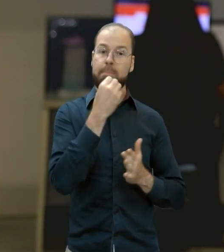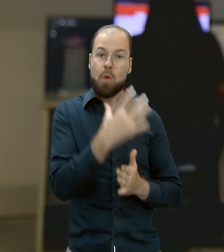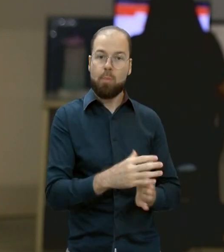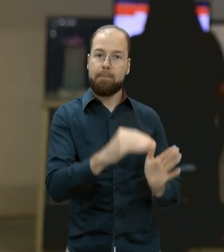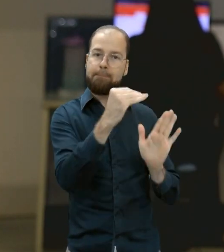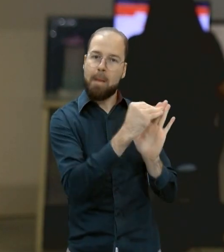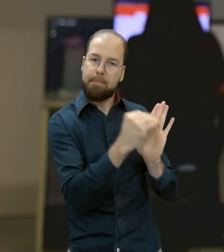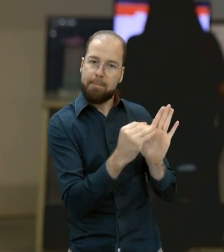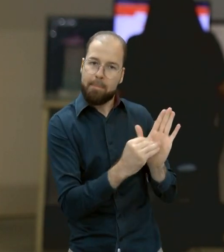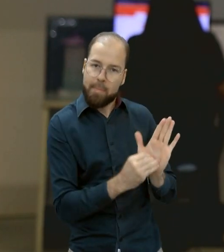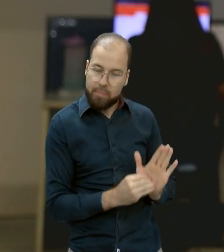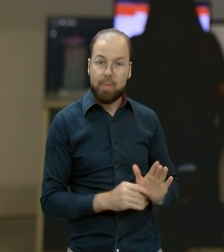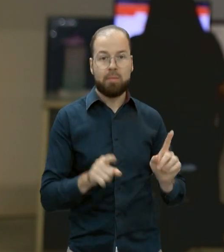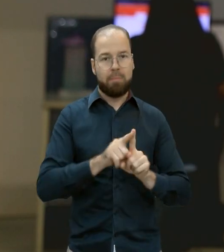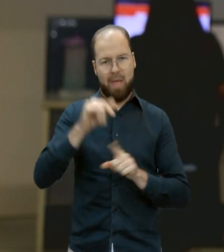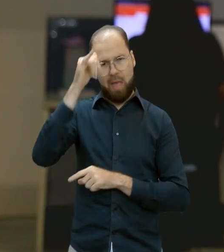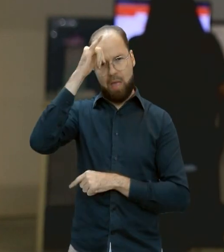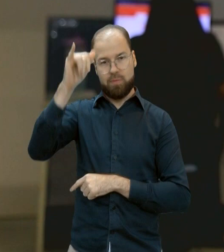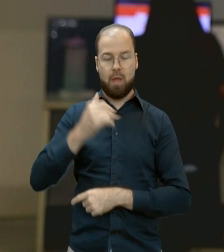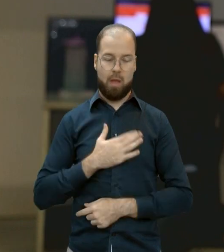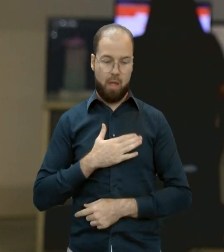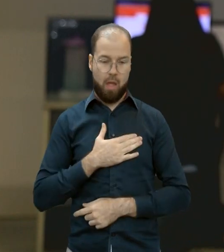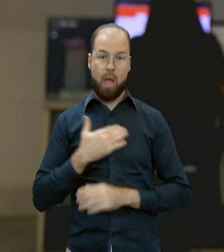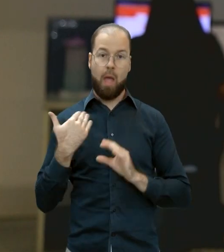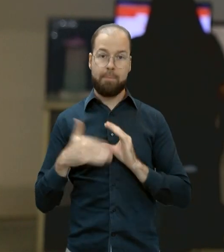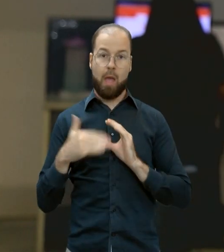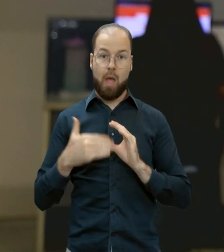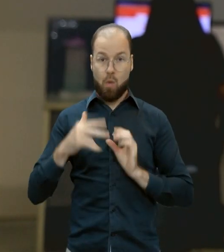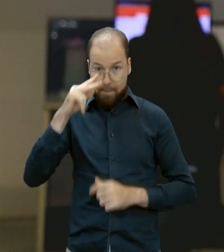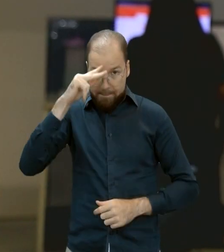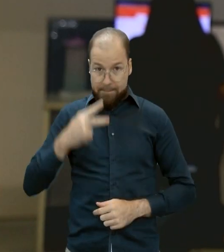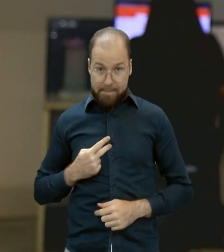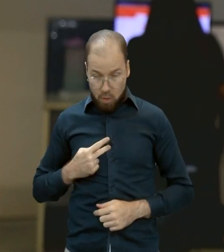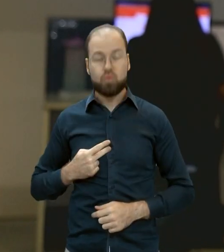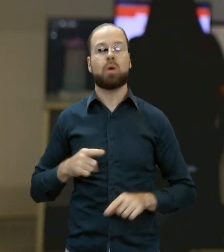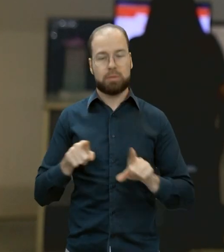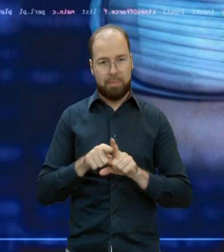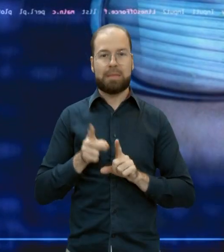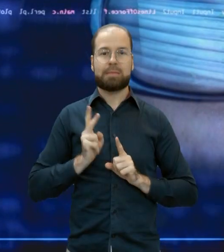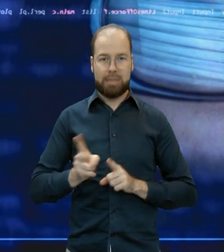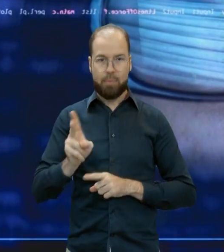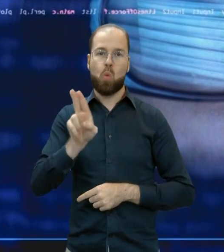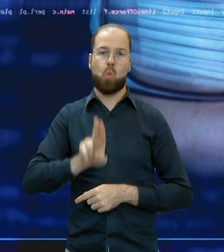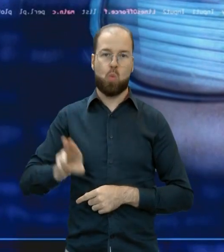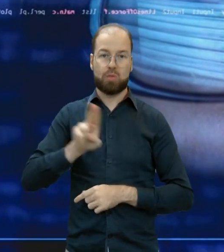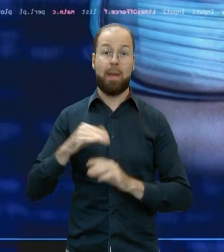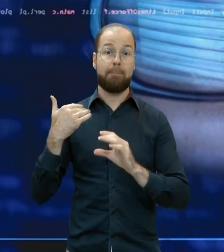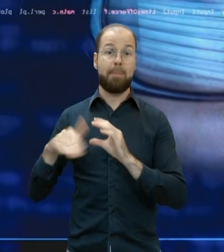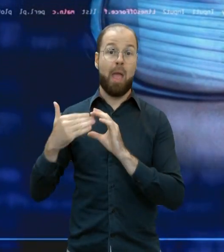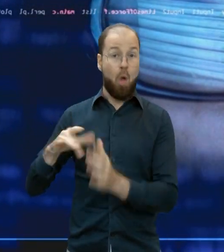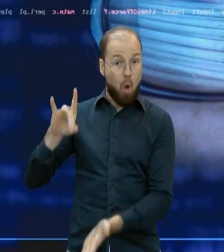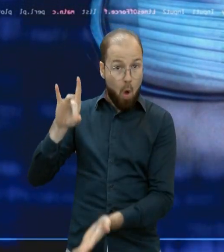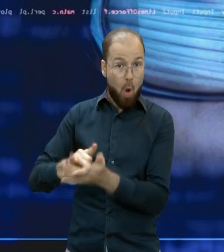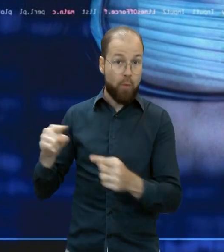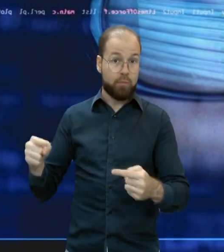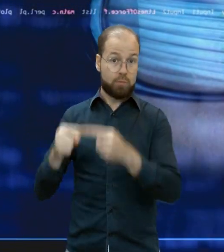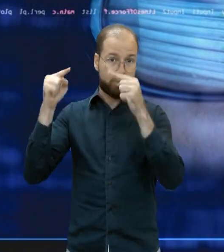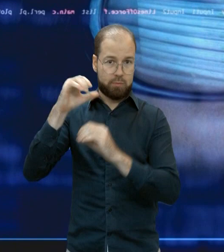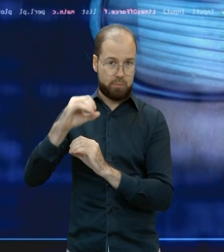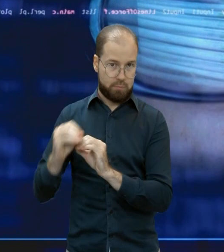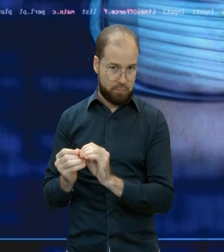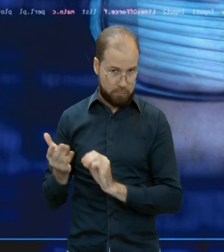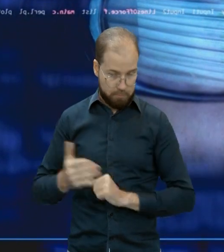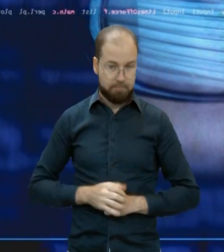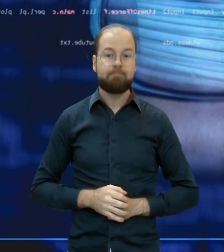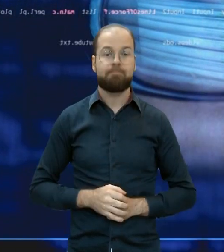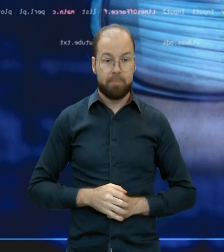evitem utilizar e-mails pessoais, utilizando sempre as ferramentas e o e-mail oficial da universidade. A SET da UFG propôs o uso de